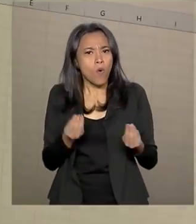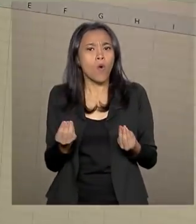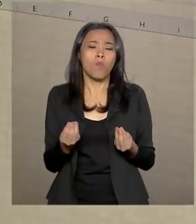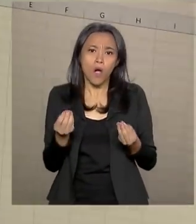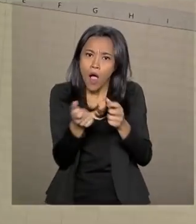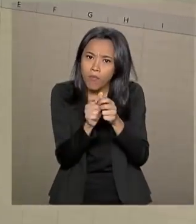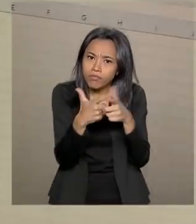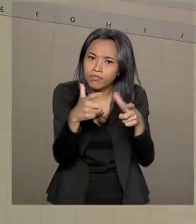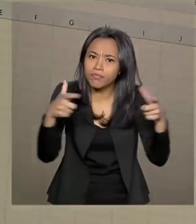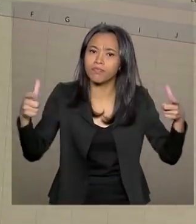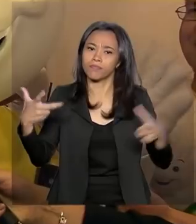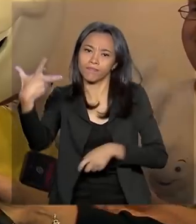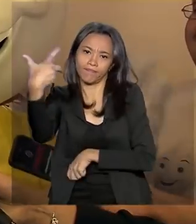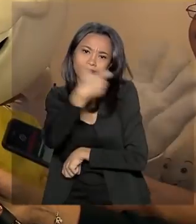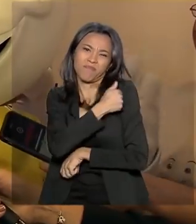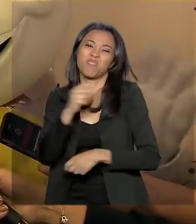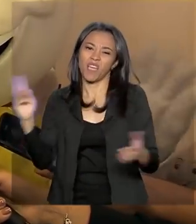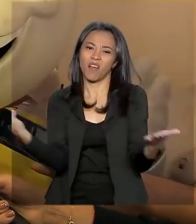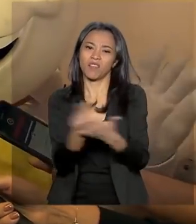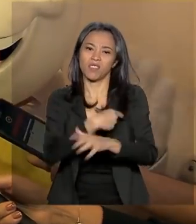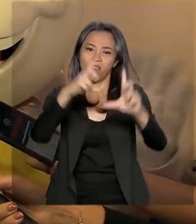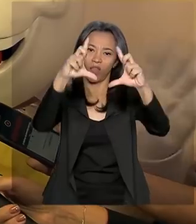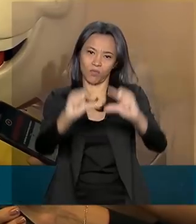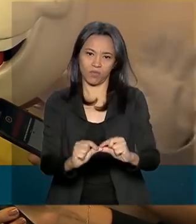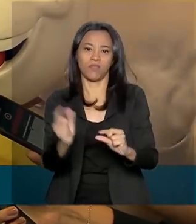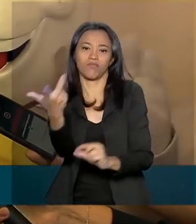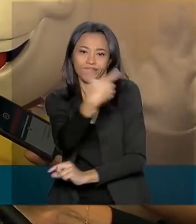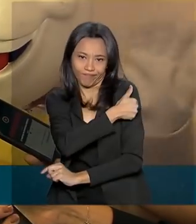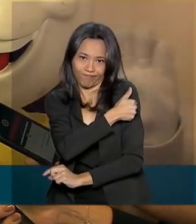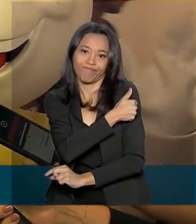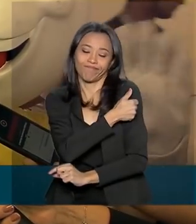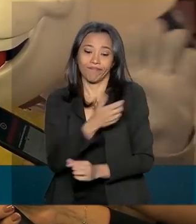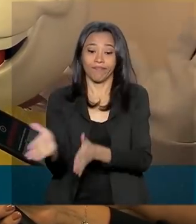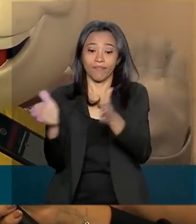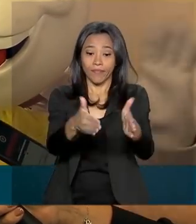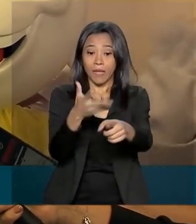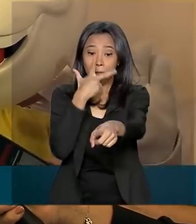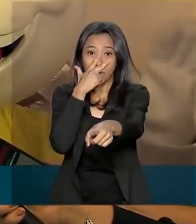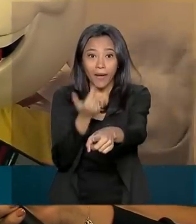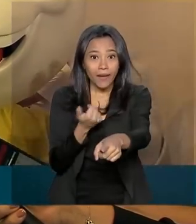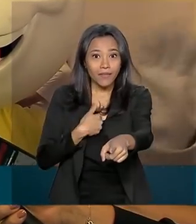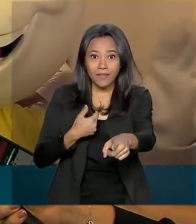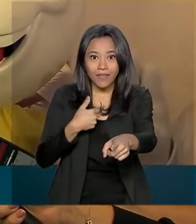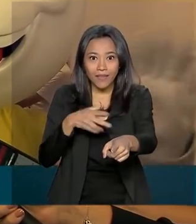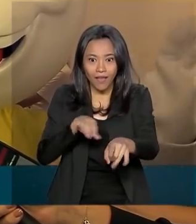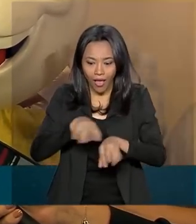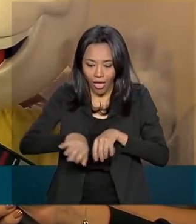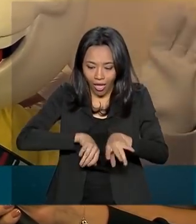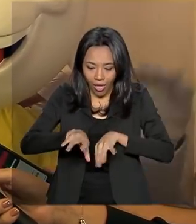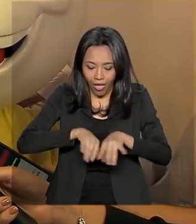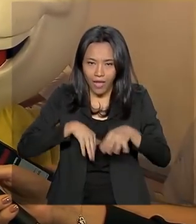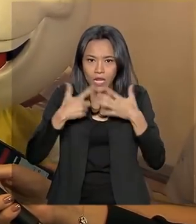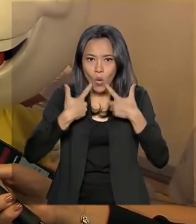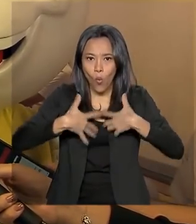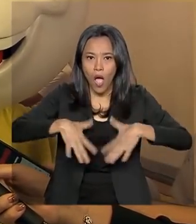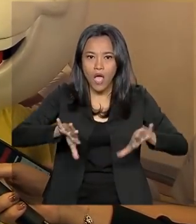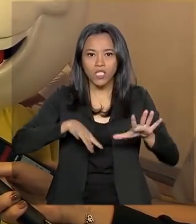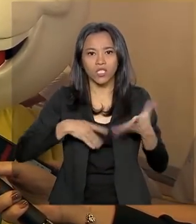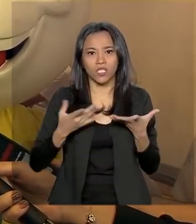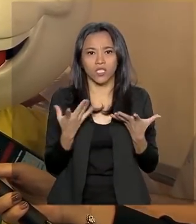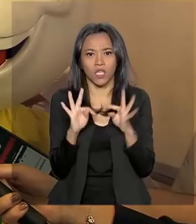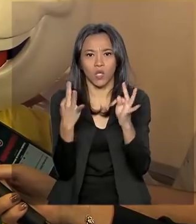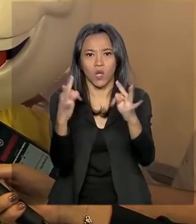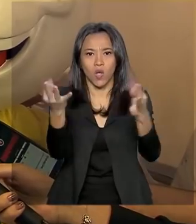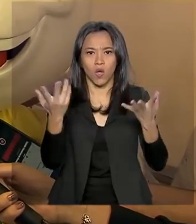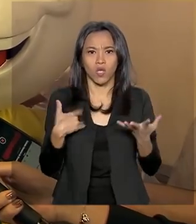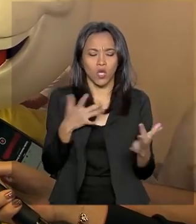vacinal dos últimos anos. Parece que eles já nasceram com internet dentro da barriga das mães. Essa linguagem, a linguagem digital, a